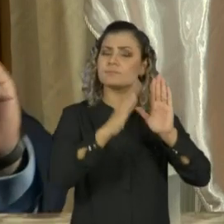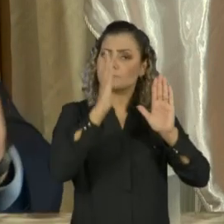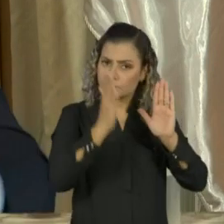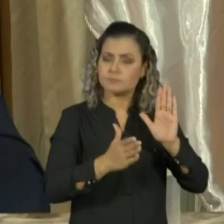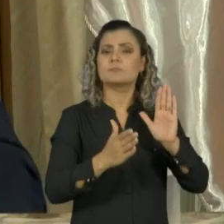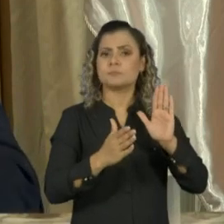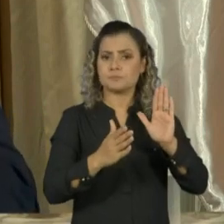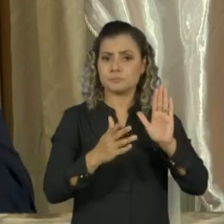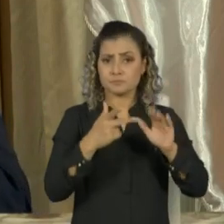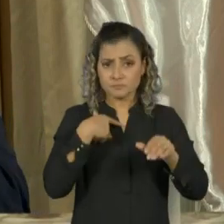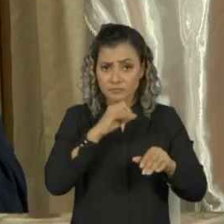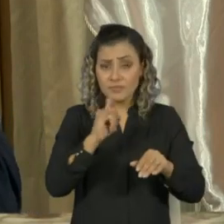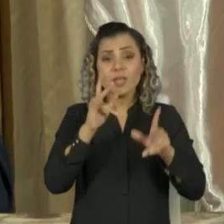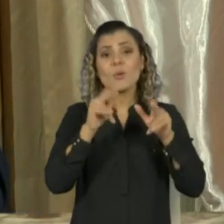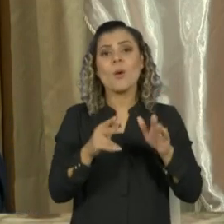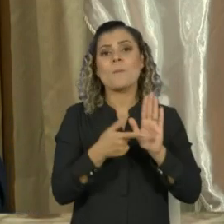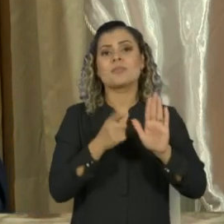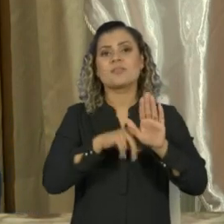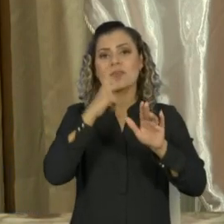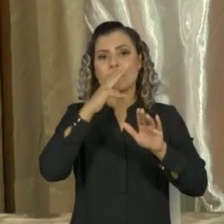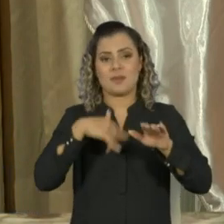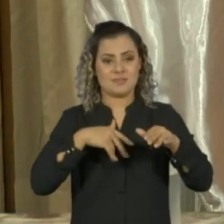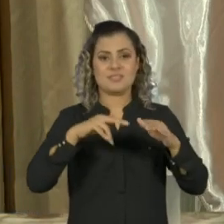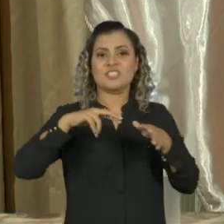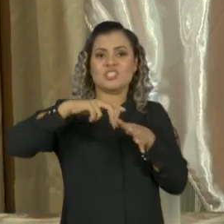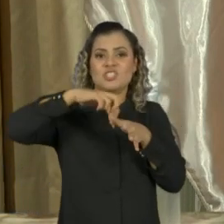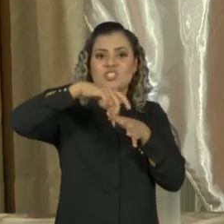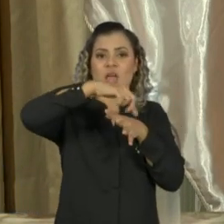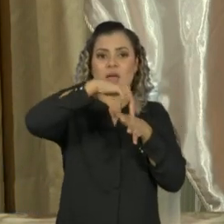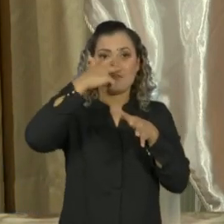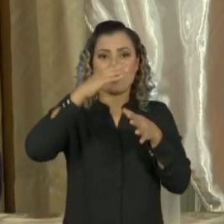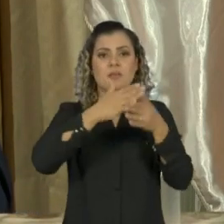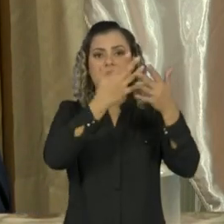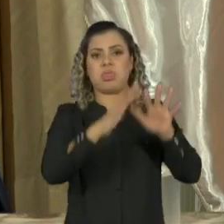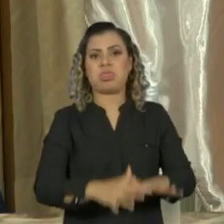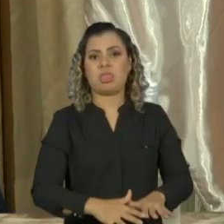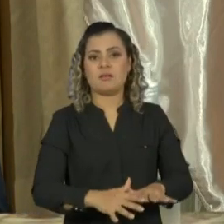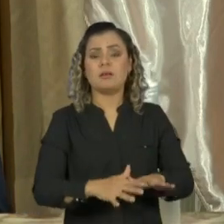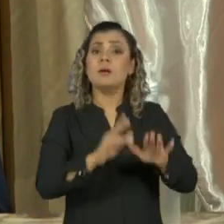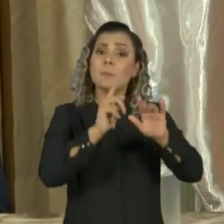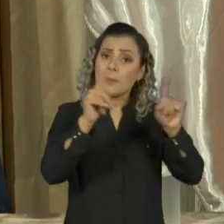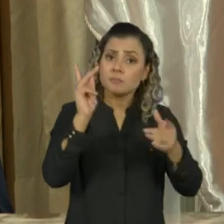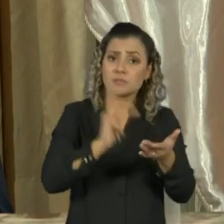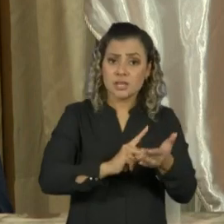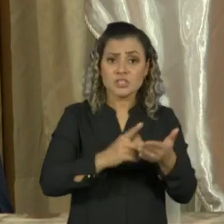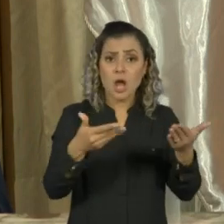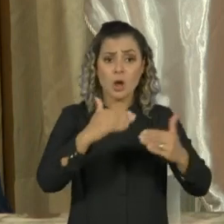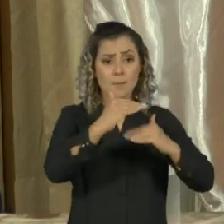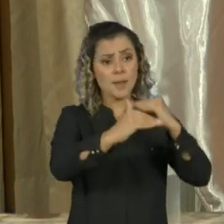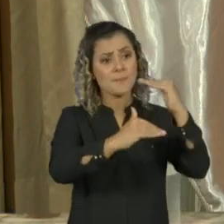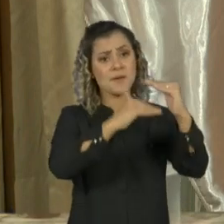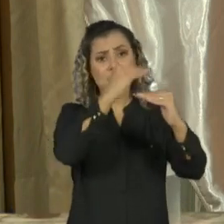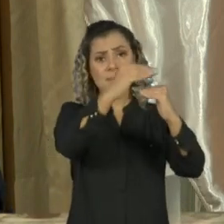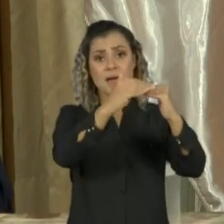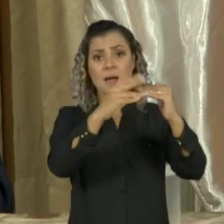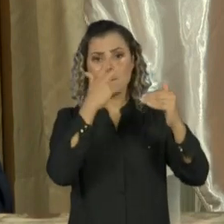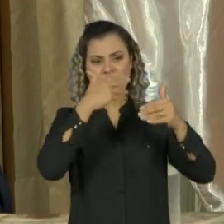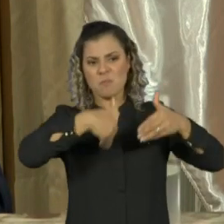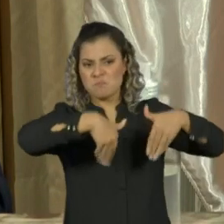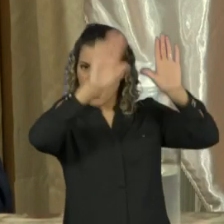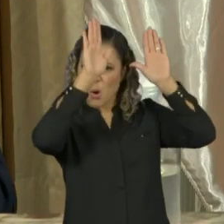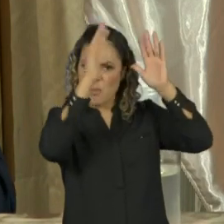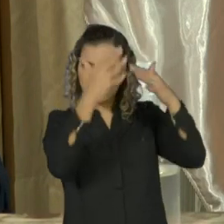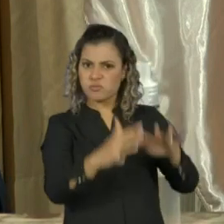chutaram a escada, agora querem impor uma relação de livre